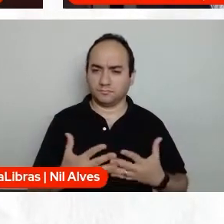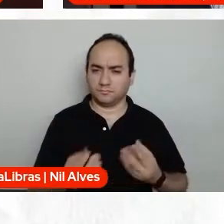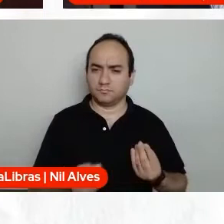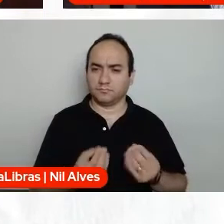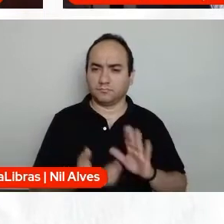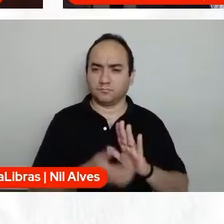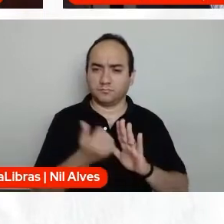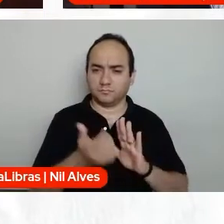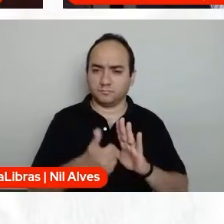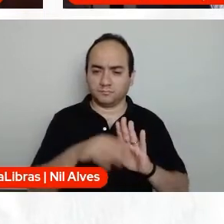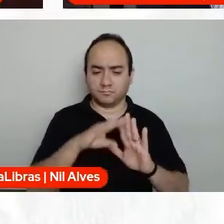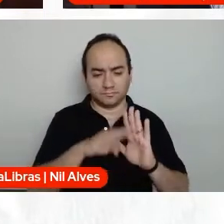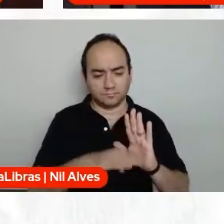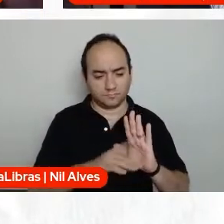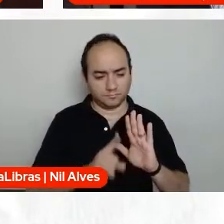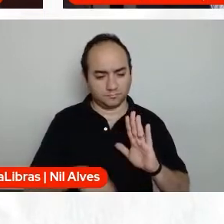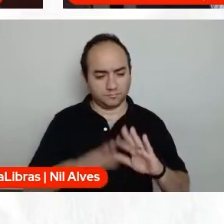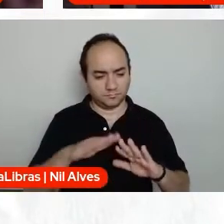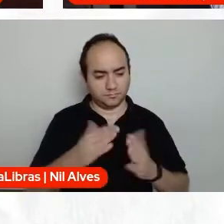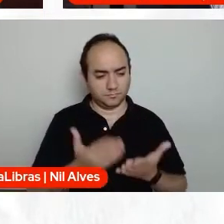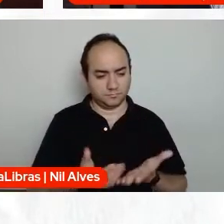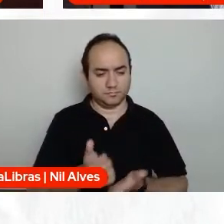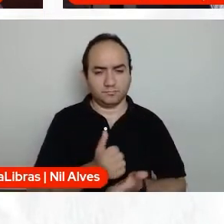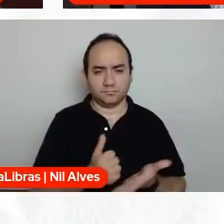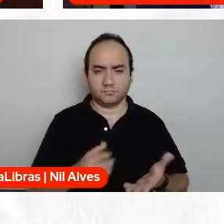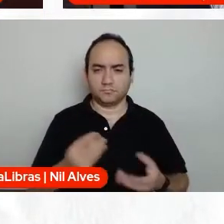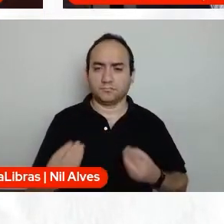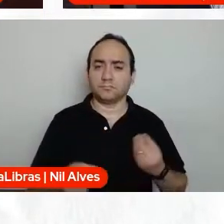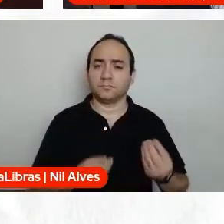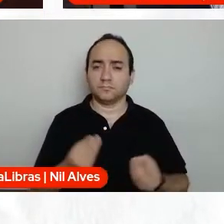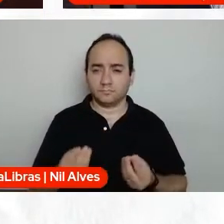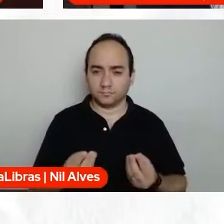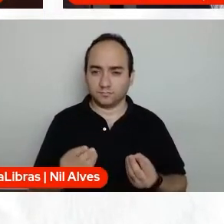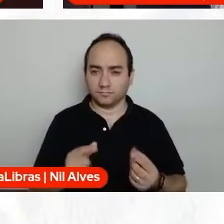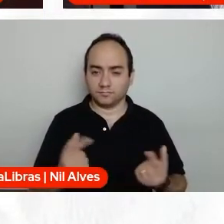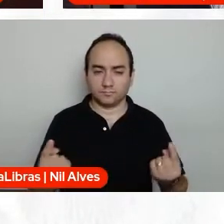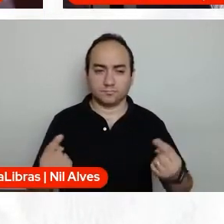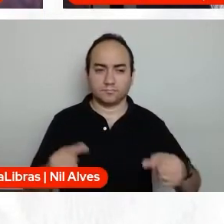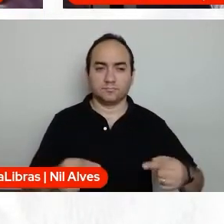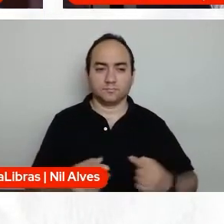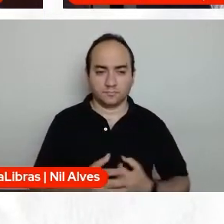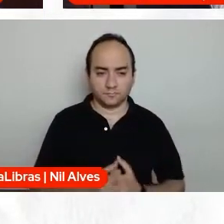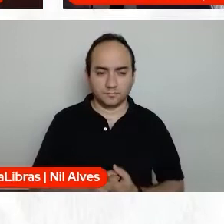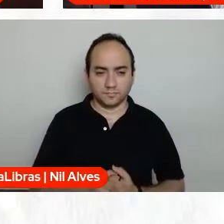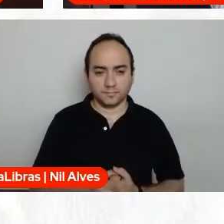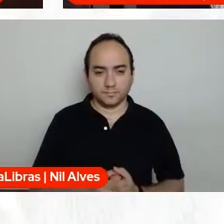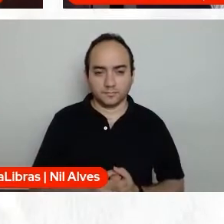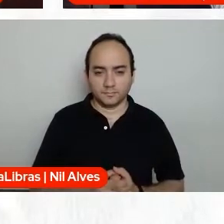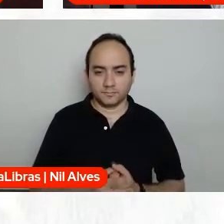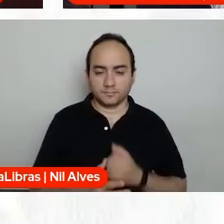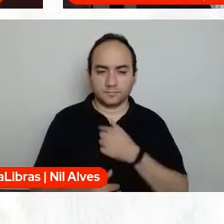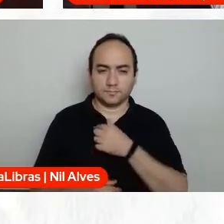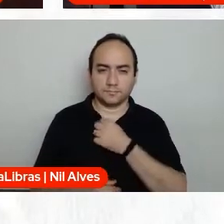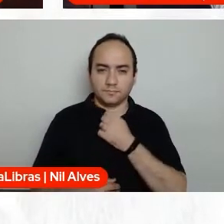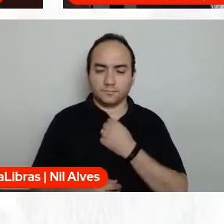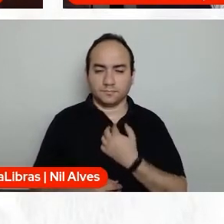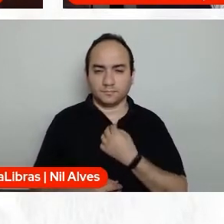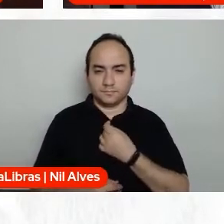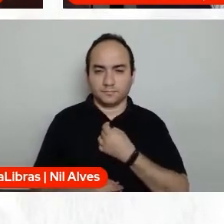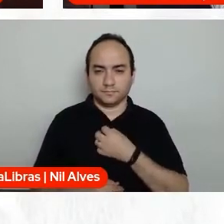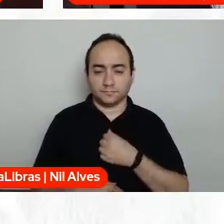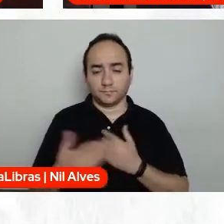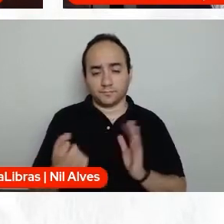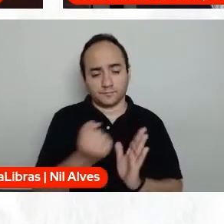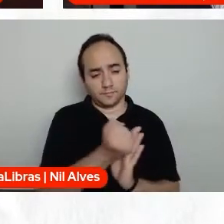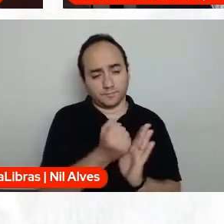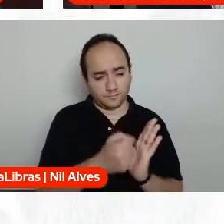escolar da educação básica. Como fazer esse enfrentamento, né? Então, o próprio documento que diz que